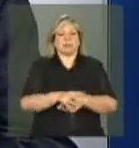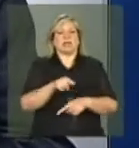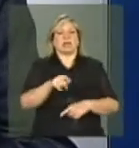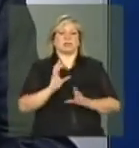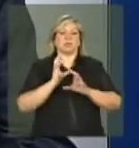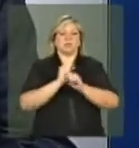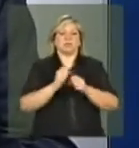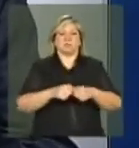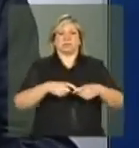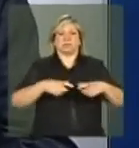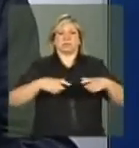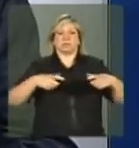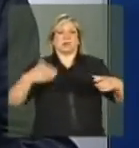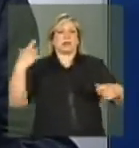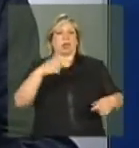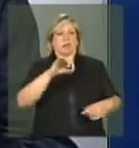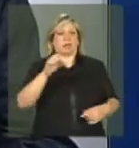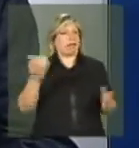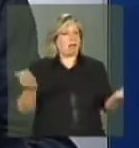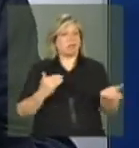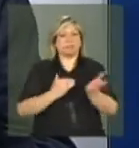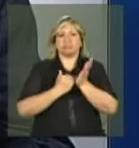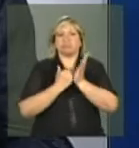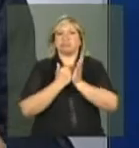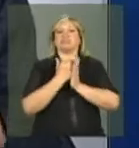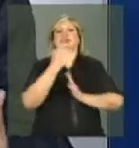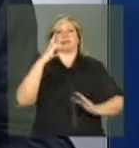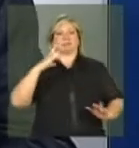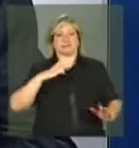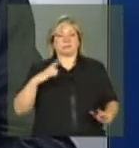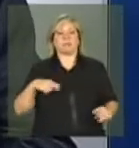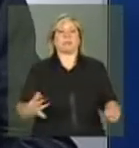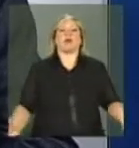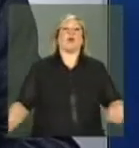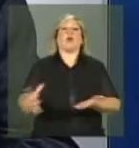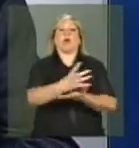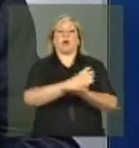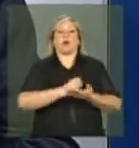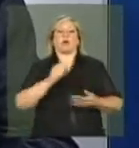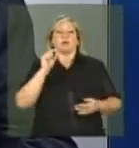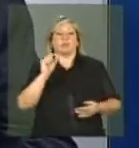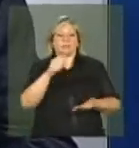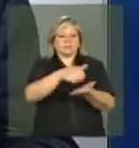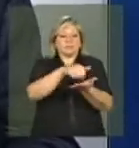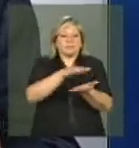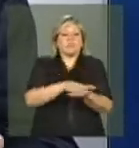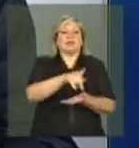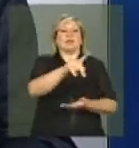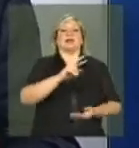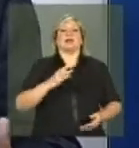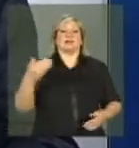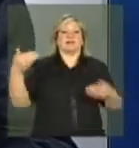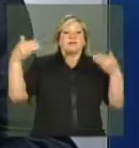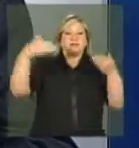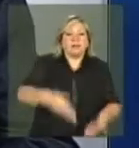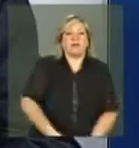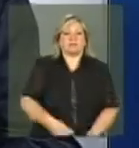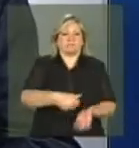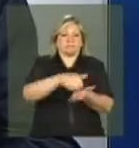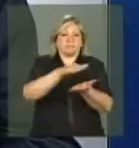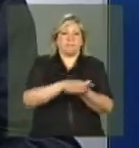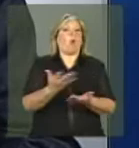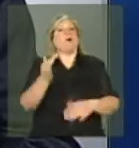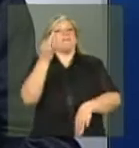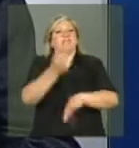2006. E deste total de coleta das informações da frequência, por volta de 86%,